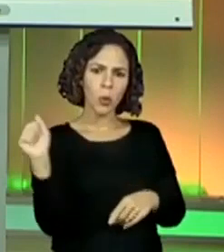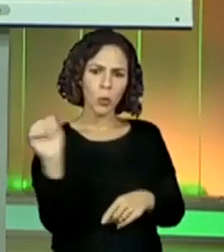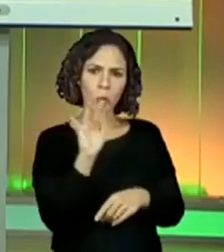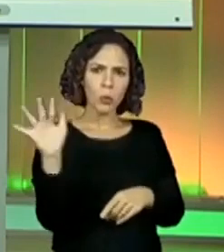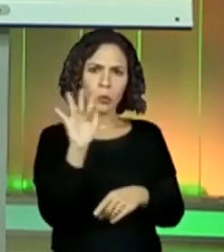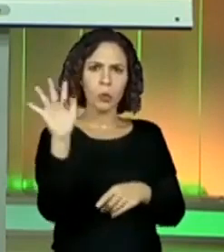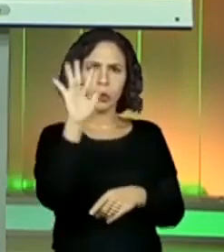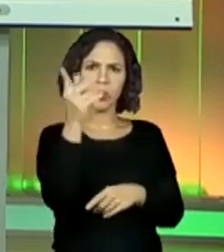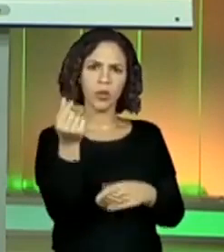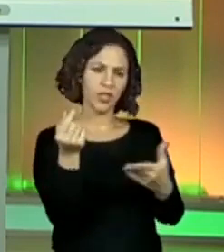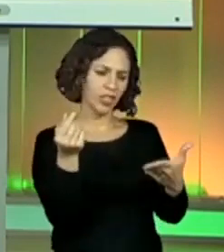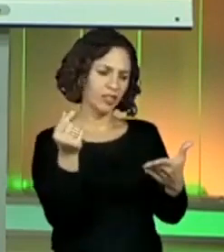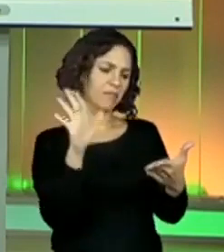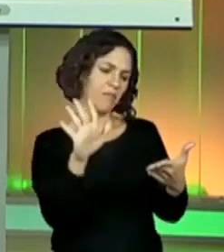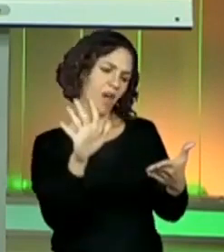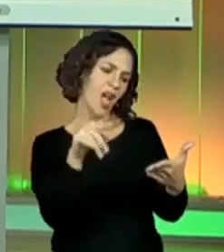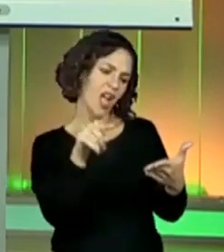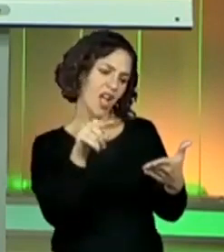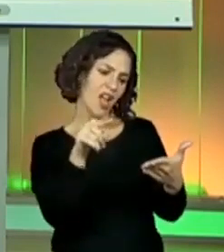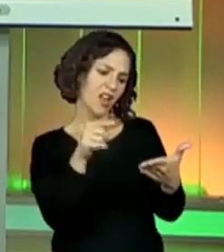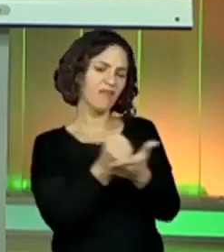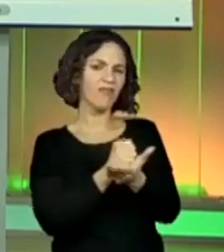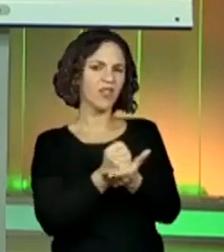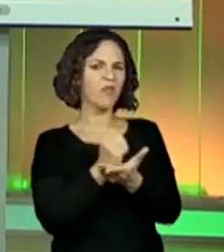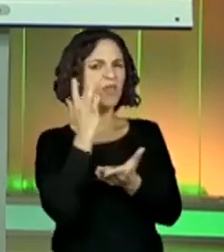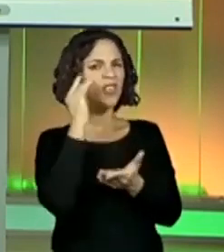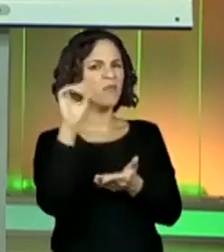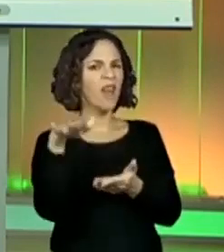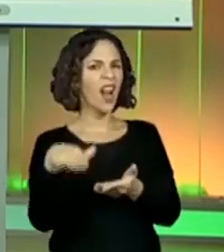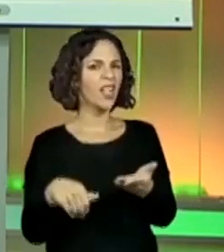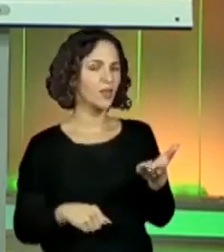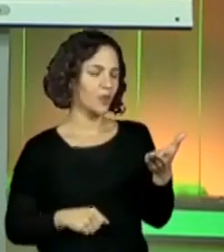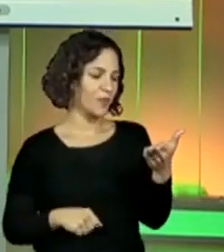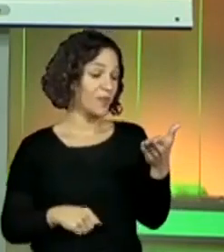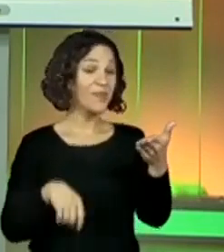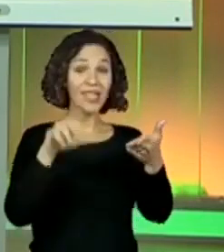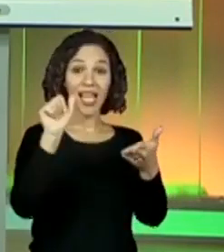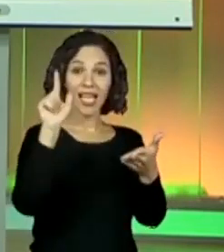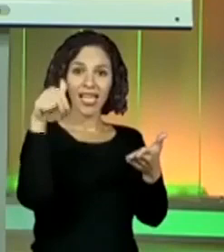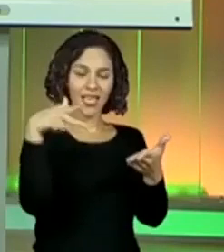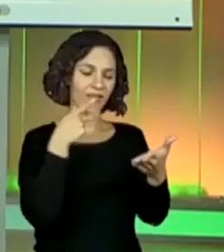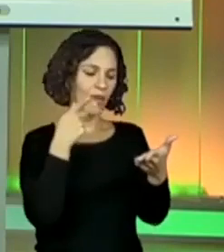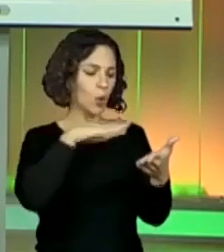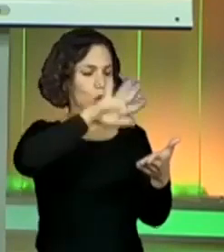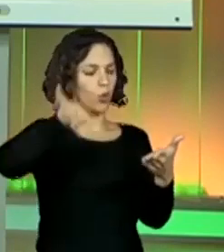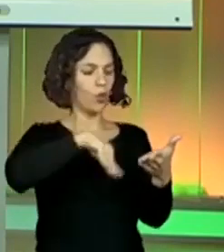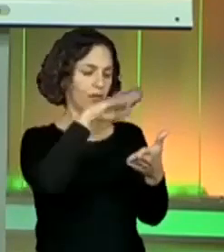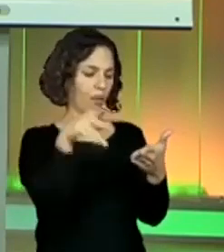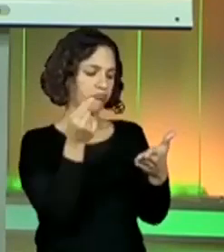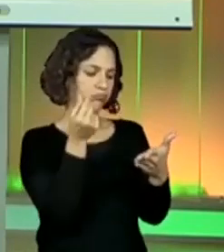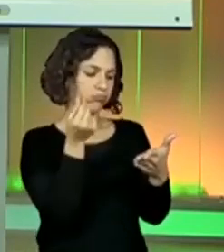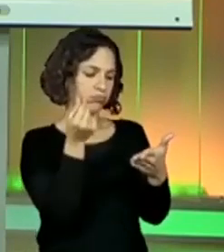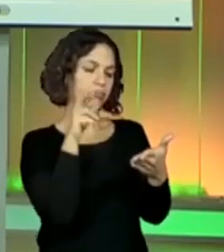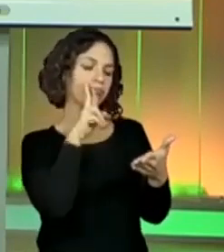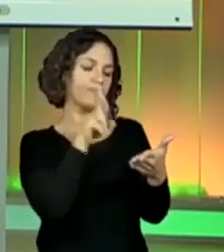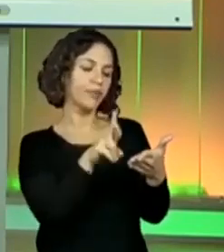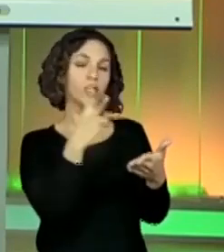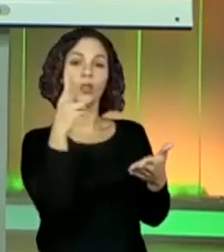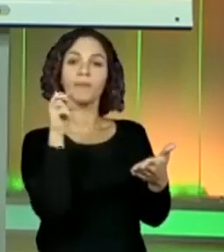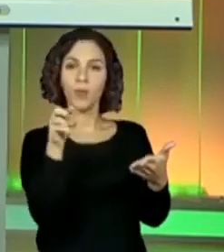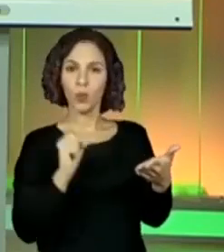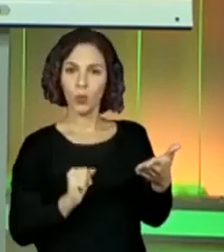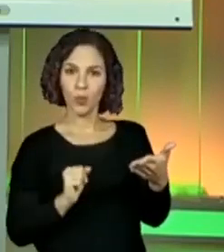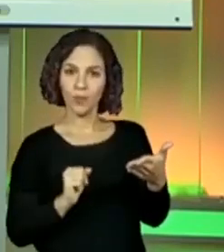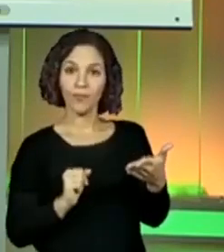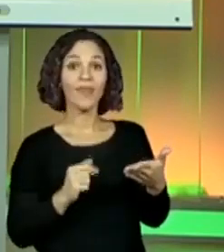mas para um videogame até que é barato, né? O Alan disse, o total do preço vai dar dois mil reais. E aí a